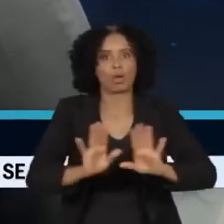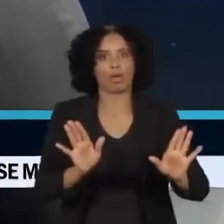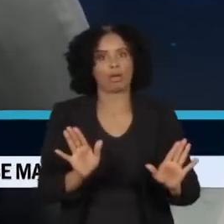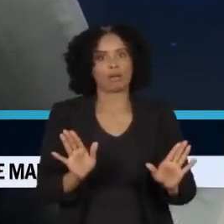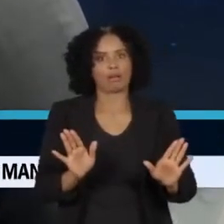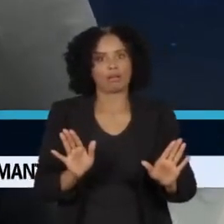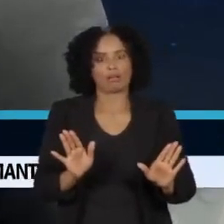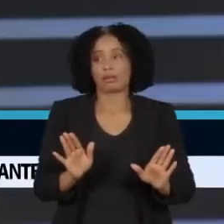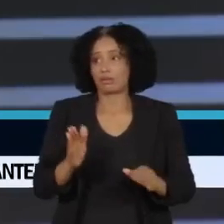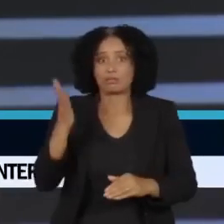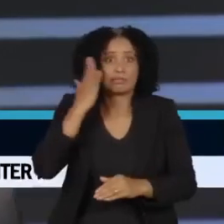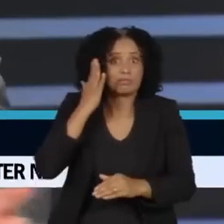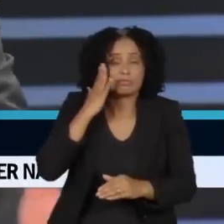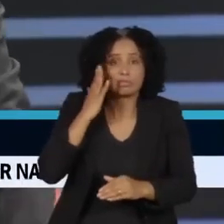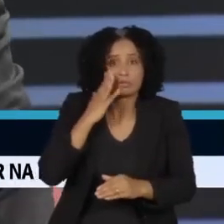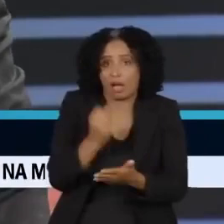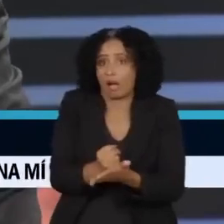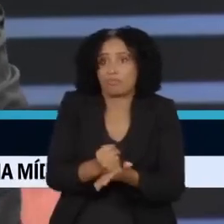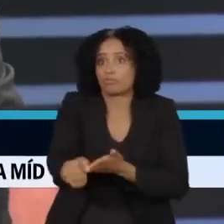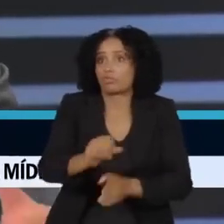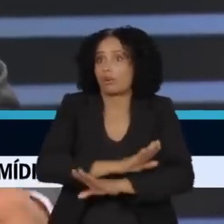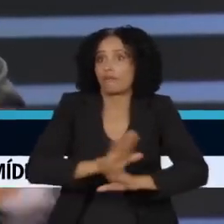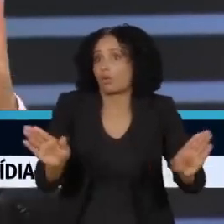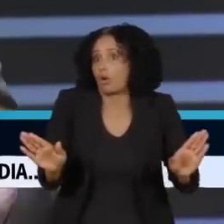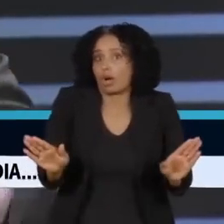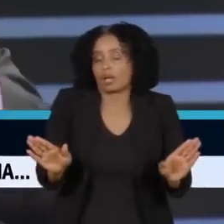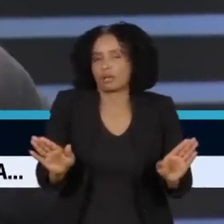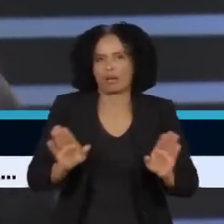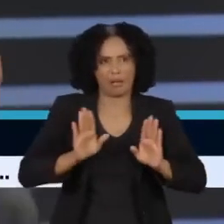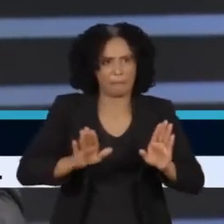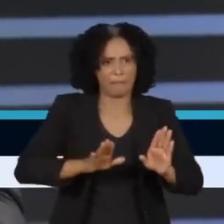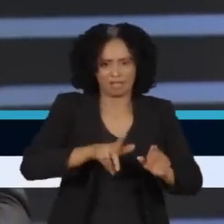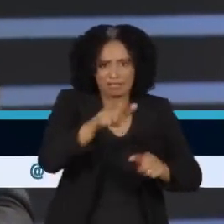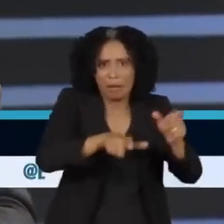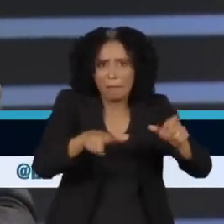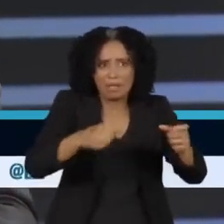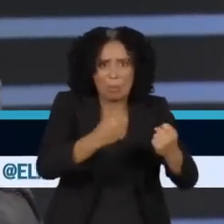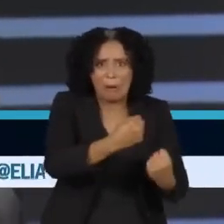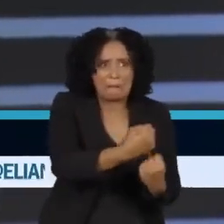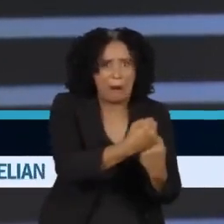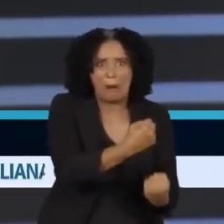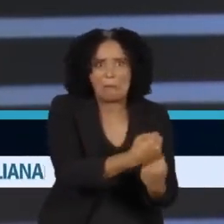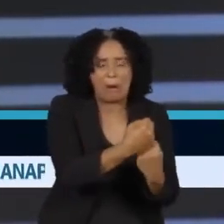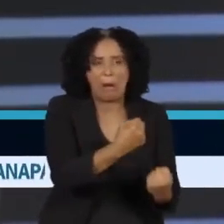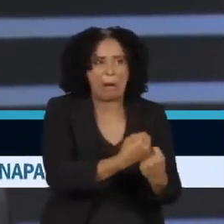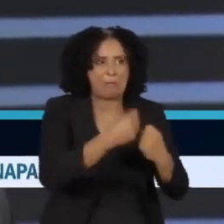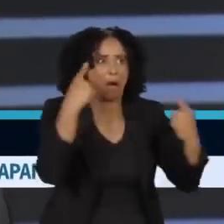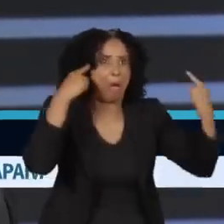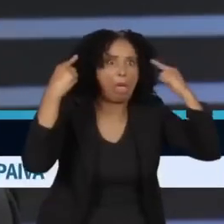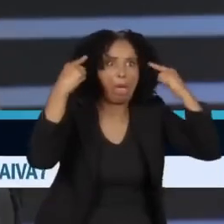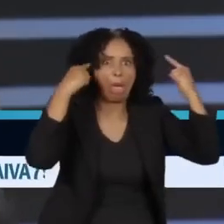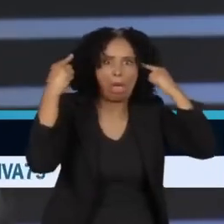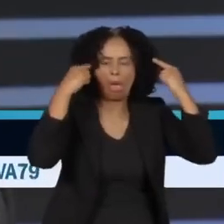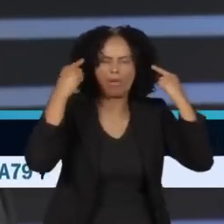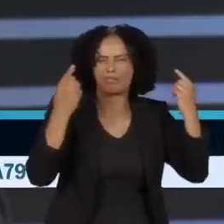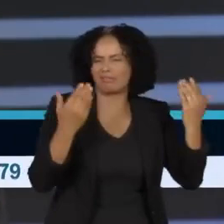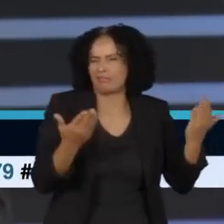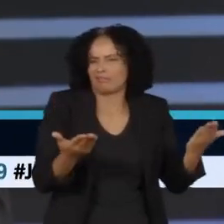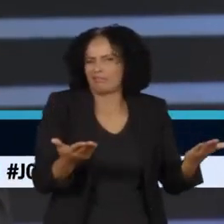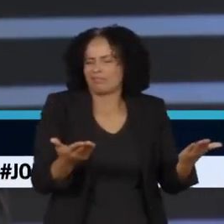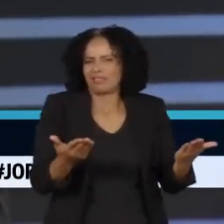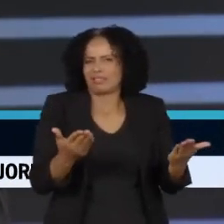acabou o governo dele. Agora, você tem seguidores dele que absorveram tanta informação passada por ele de que